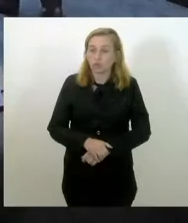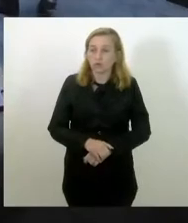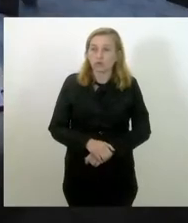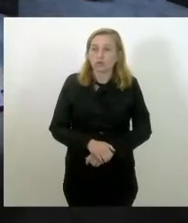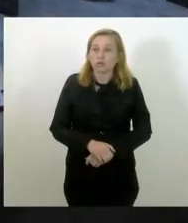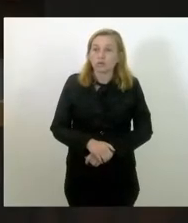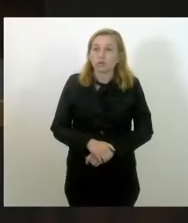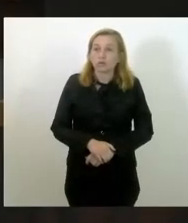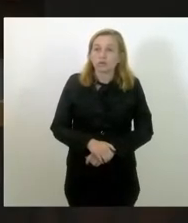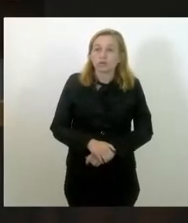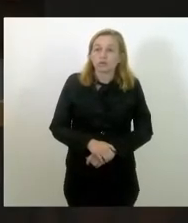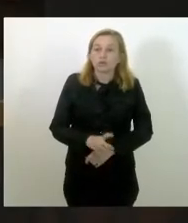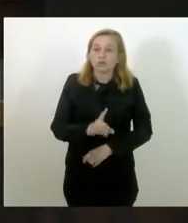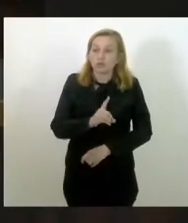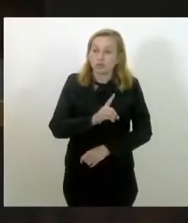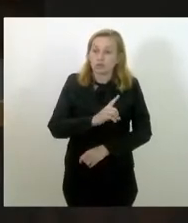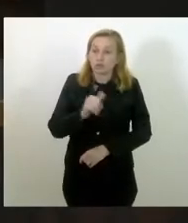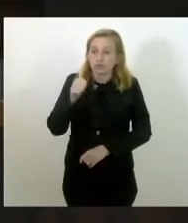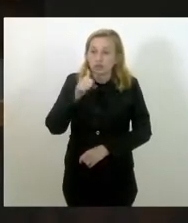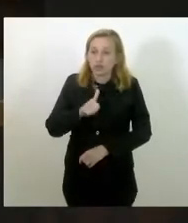Defesa dos Direitos das Mulheres.